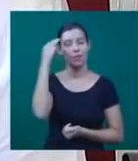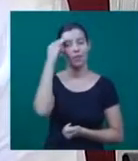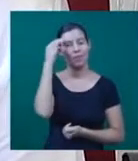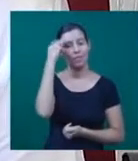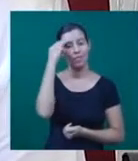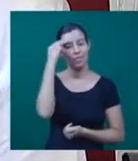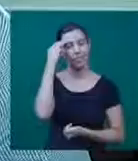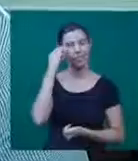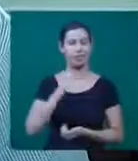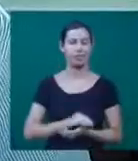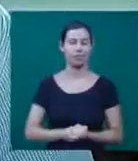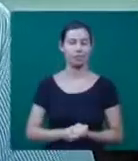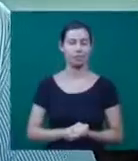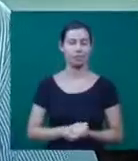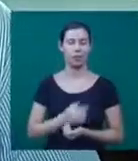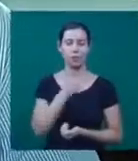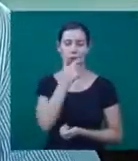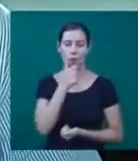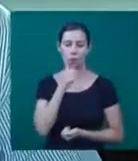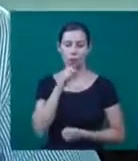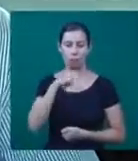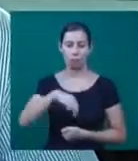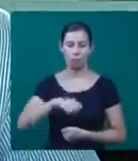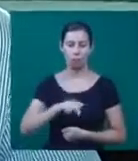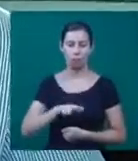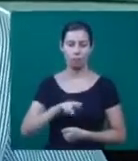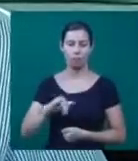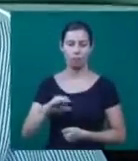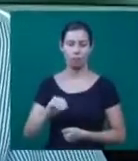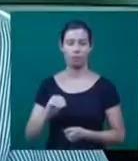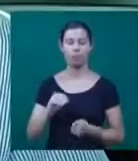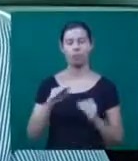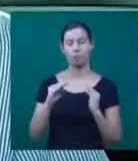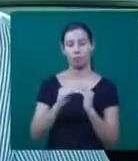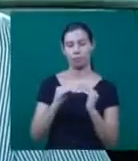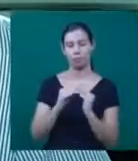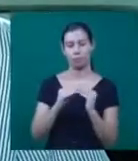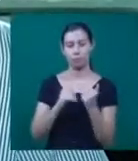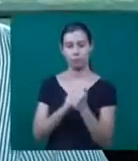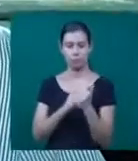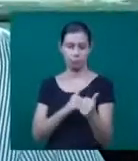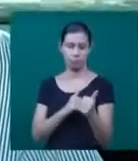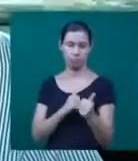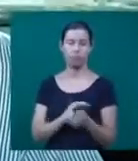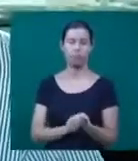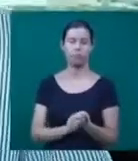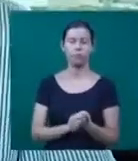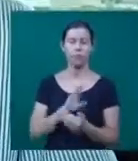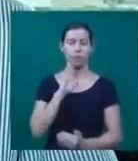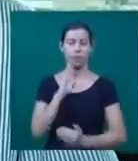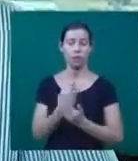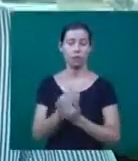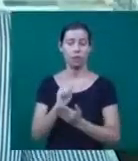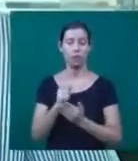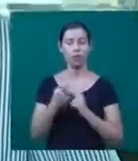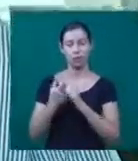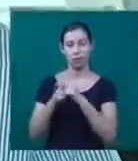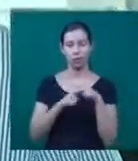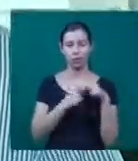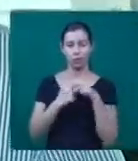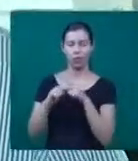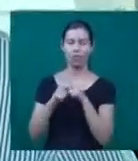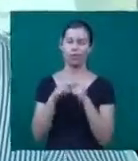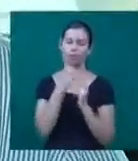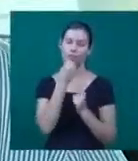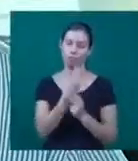ali se viveu. Mariano mora próximo ao teatro há 10 anos. O taxista acredita que a restauração do teatro é positiva e